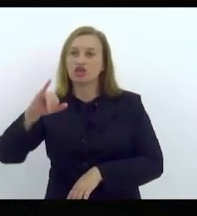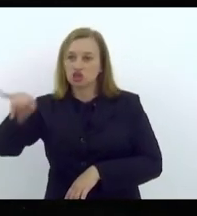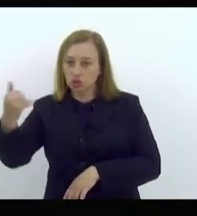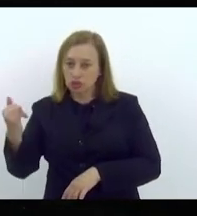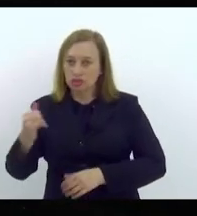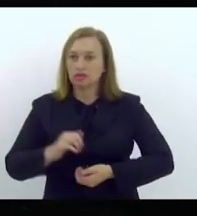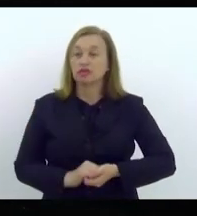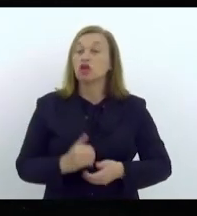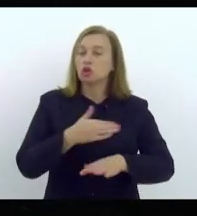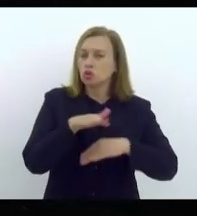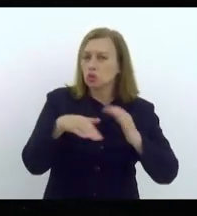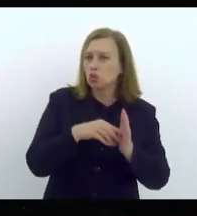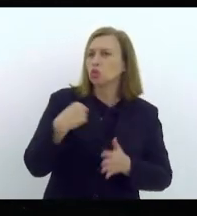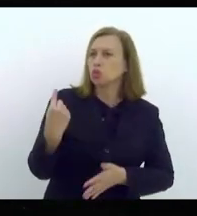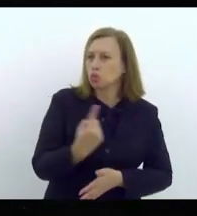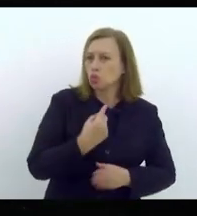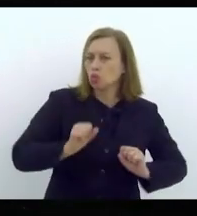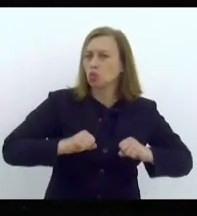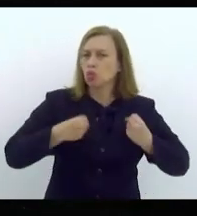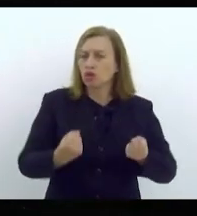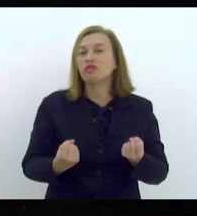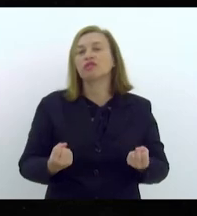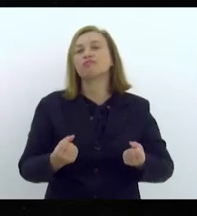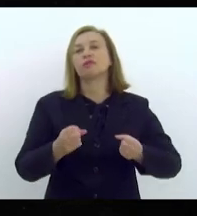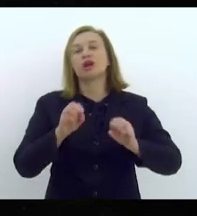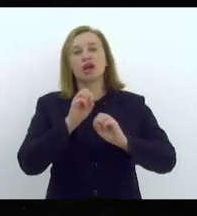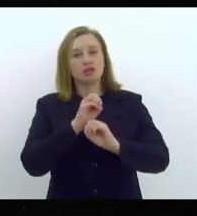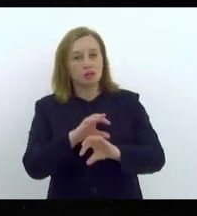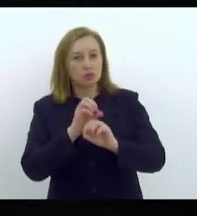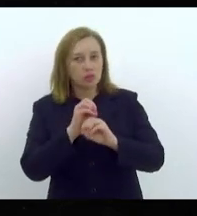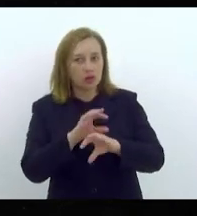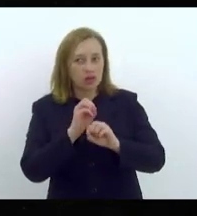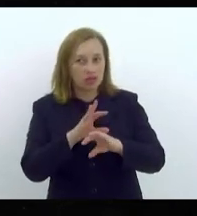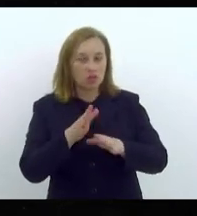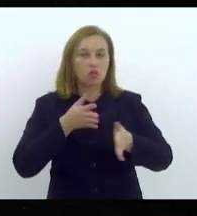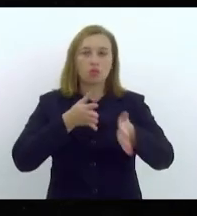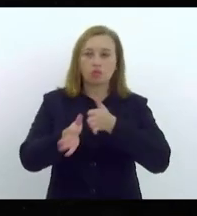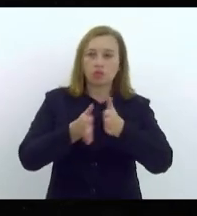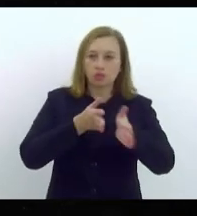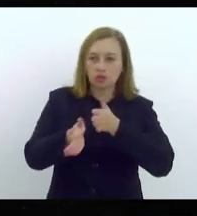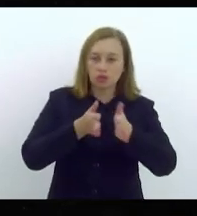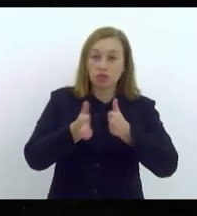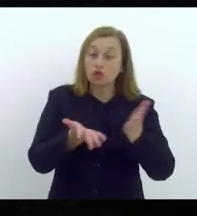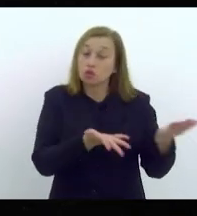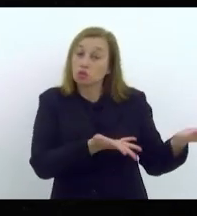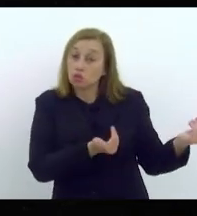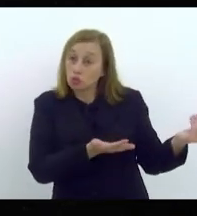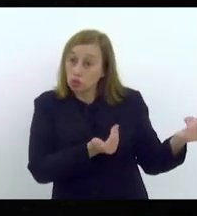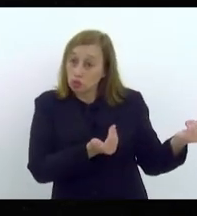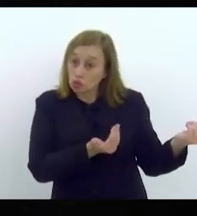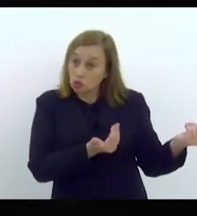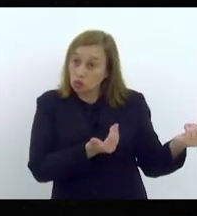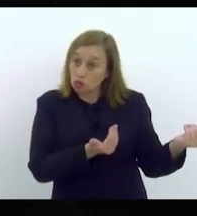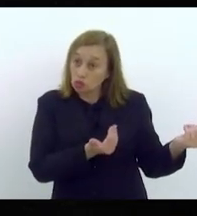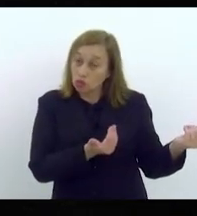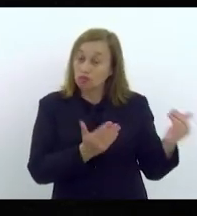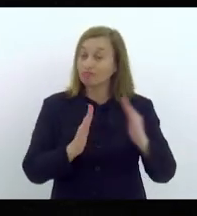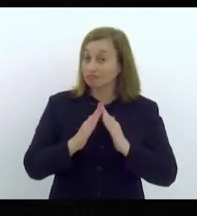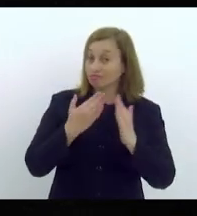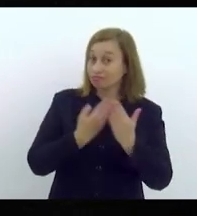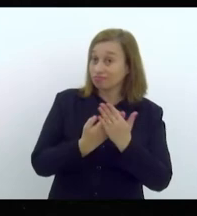Todos nós que defendemos a educação, que defendemos o acesso da nossa juventude aos bancos